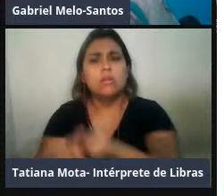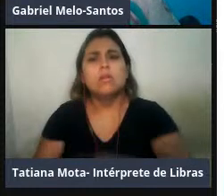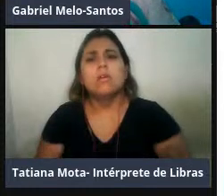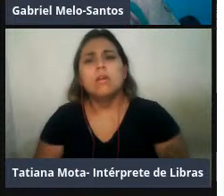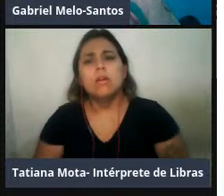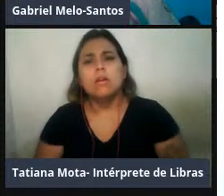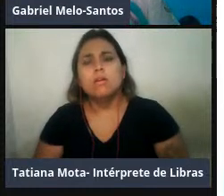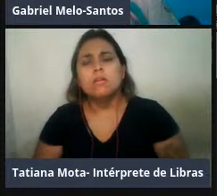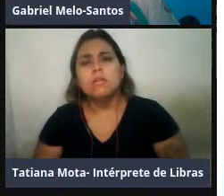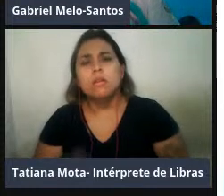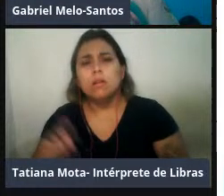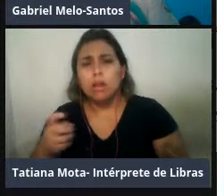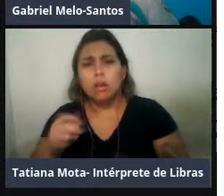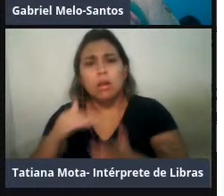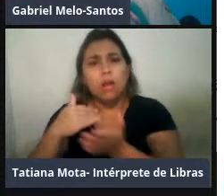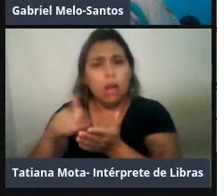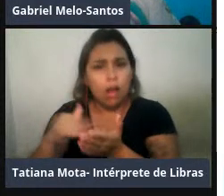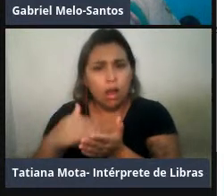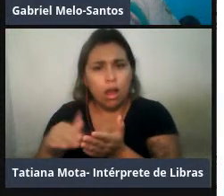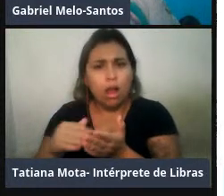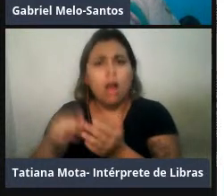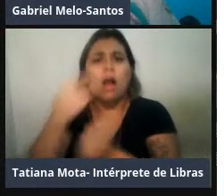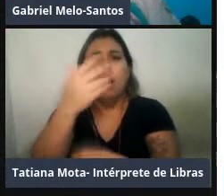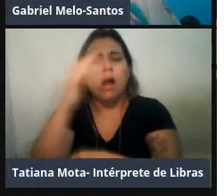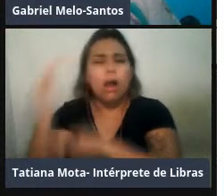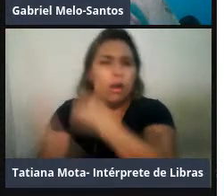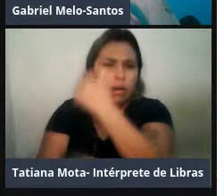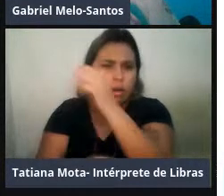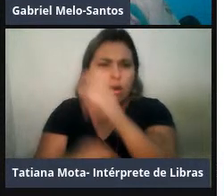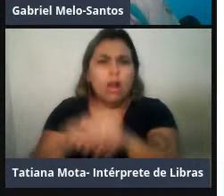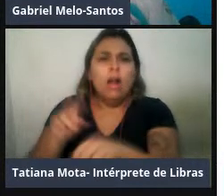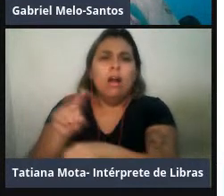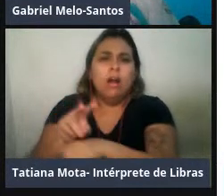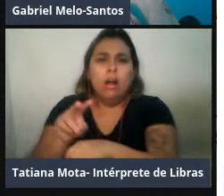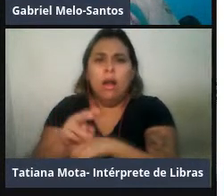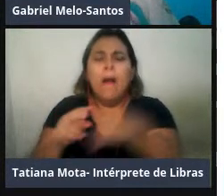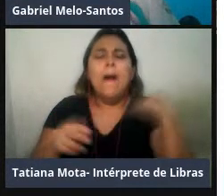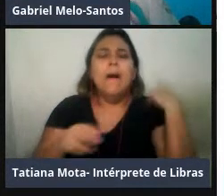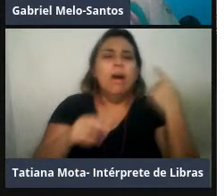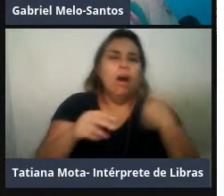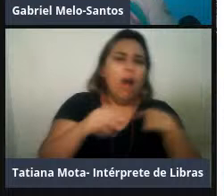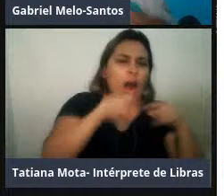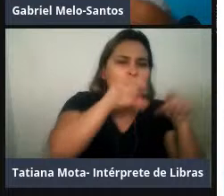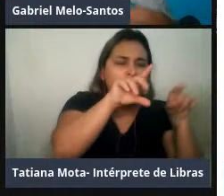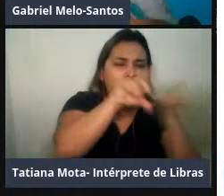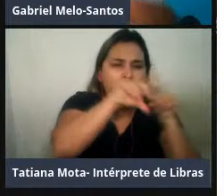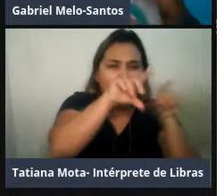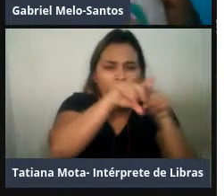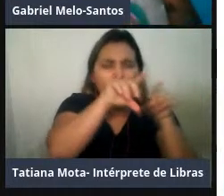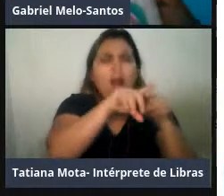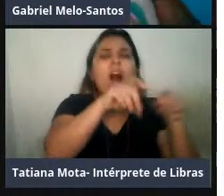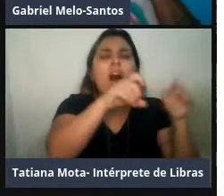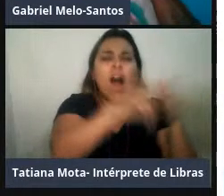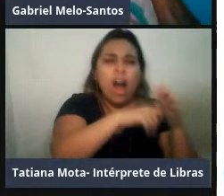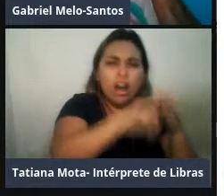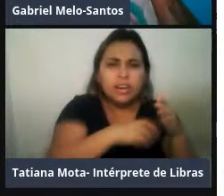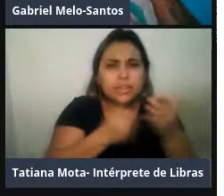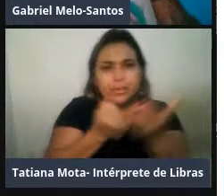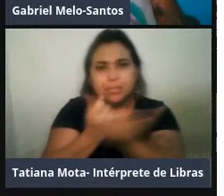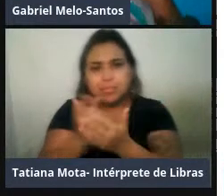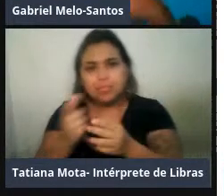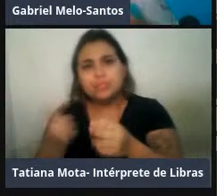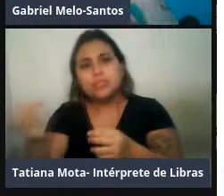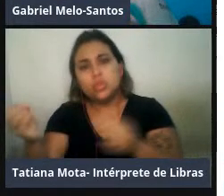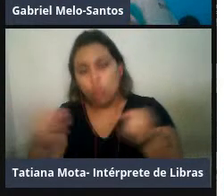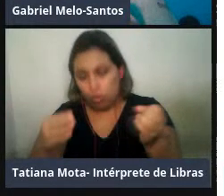pessoas com ela cuidando. A gente já conseguiu mandar recurso nosso que a gente tinha para a compra de uma piscina nova, que a piscina dela quebrou e